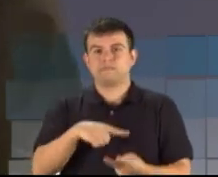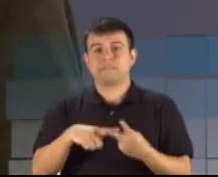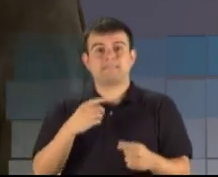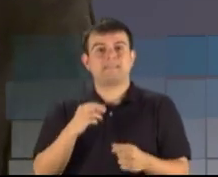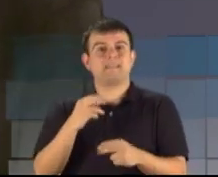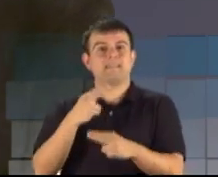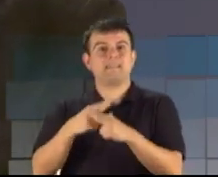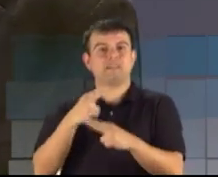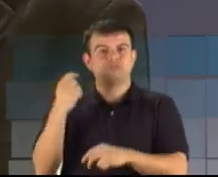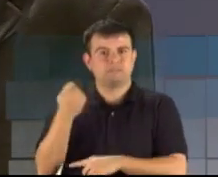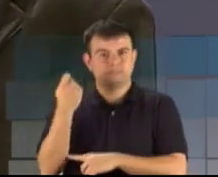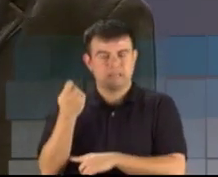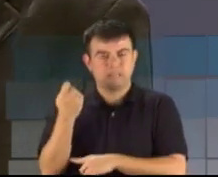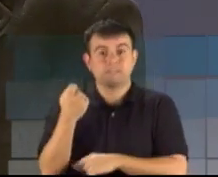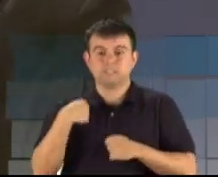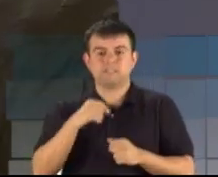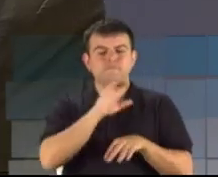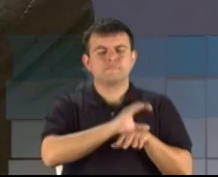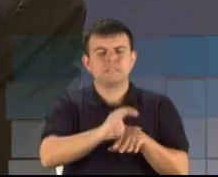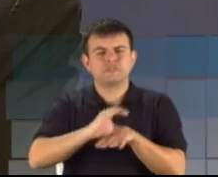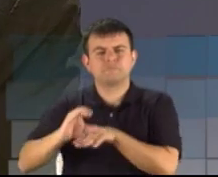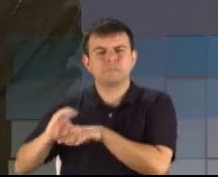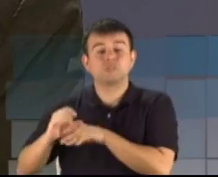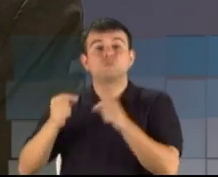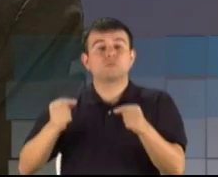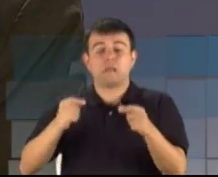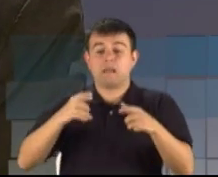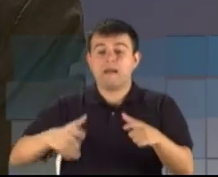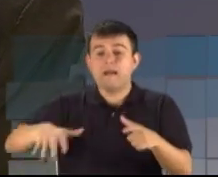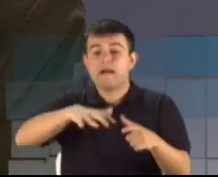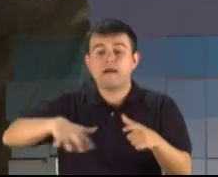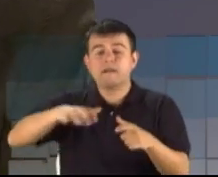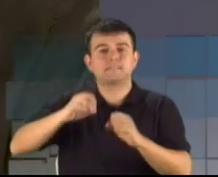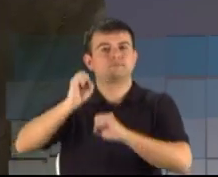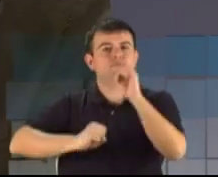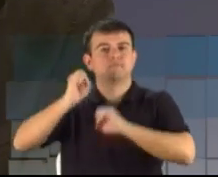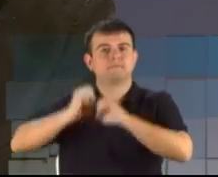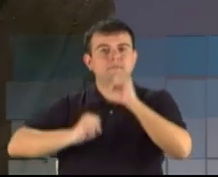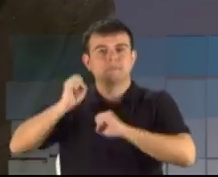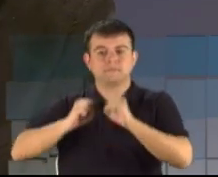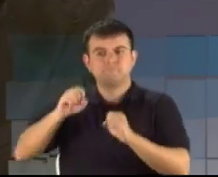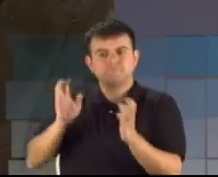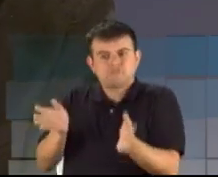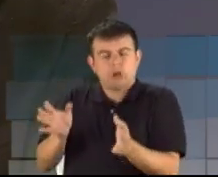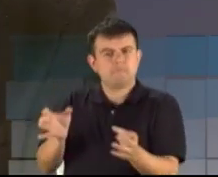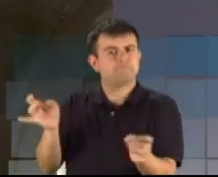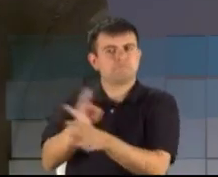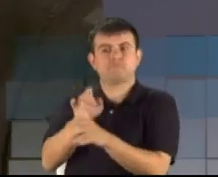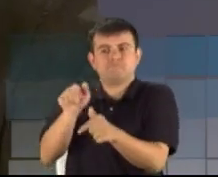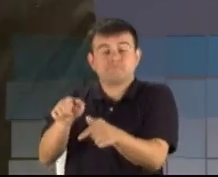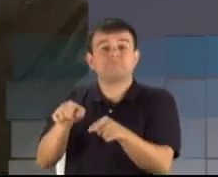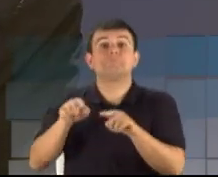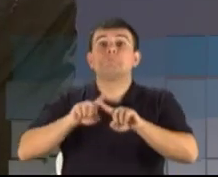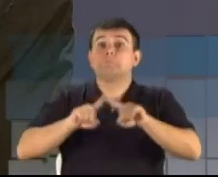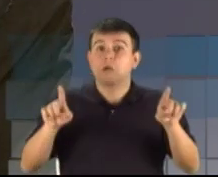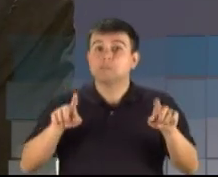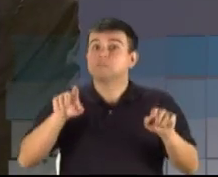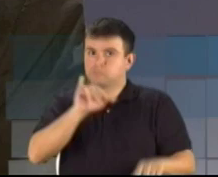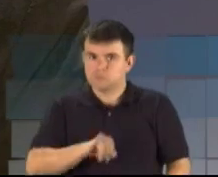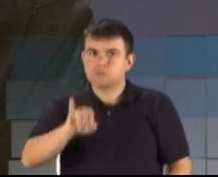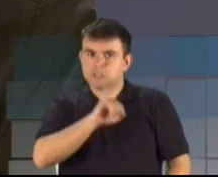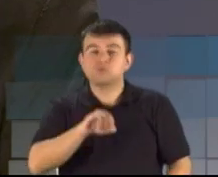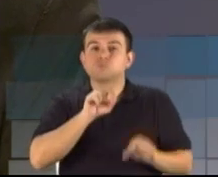faz os seus maiores investimentos em áreas industrializadas, que já estão, no nosso entender, consolidadas. Mas elas precisam investir,